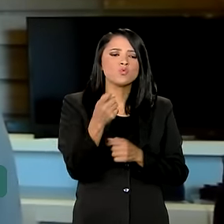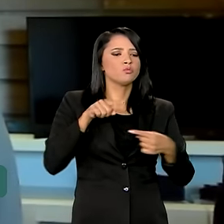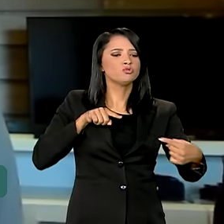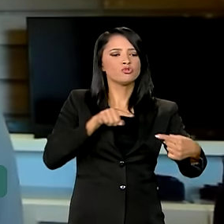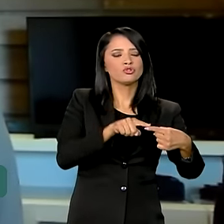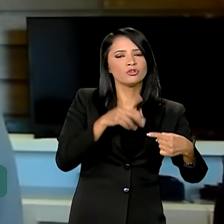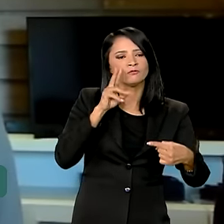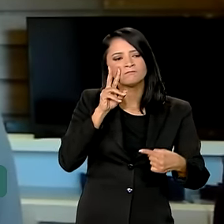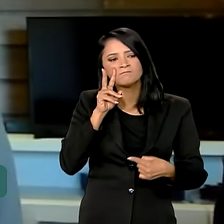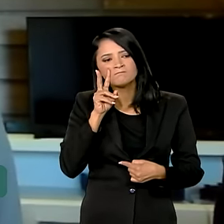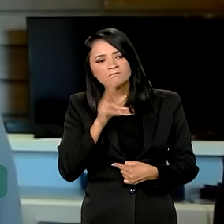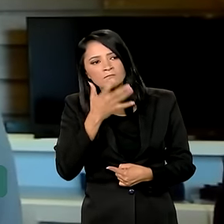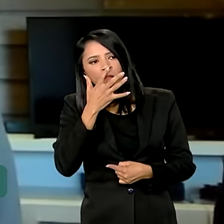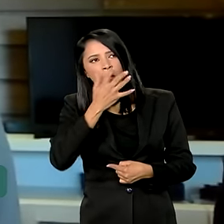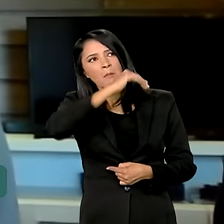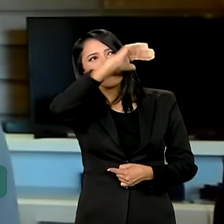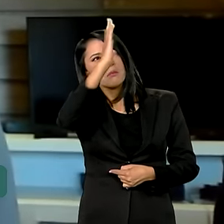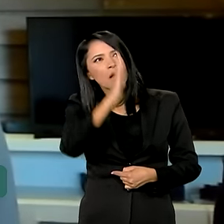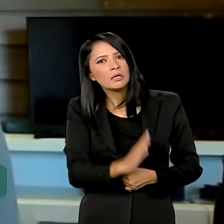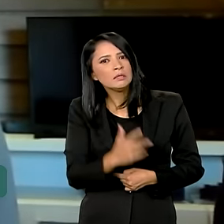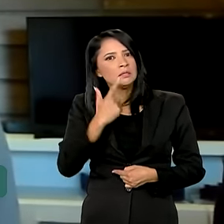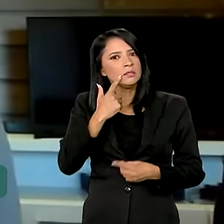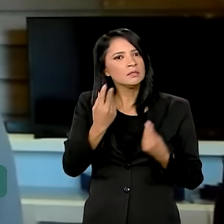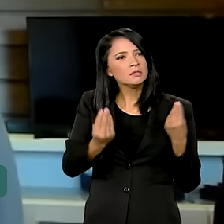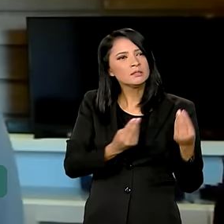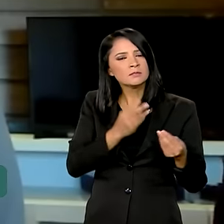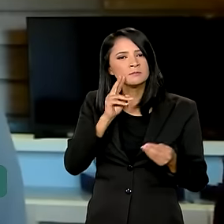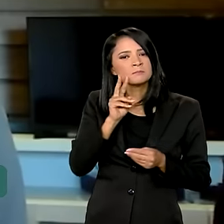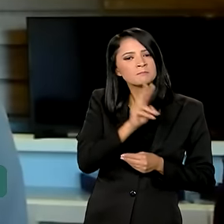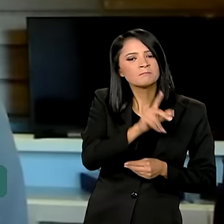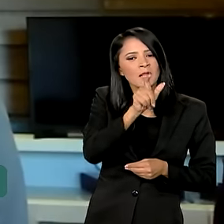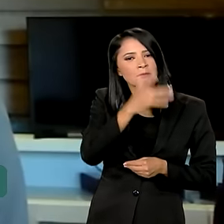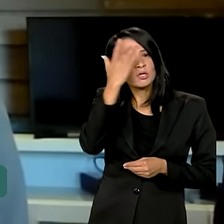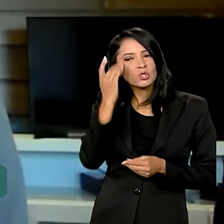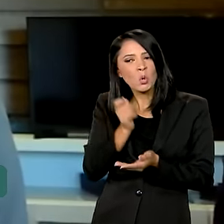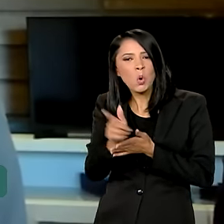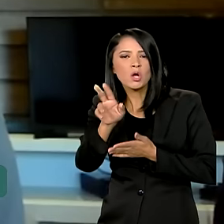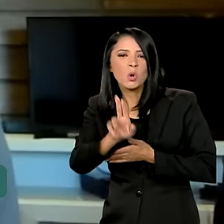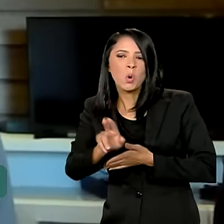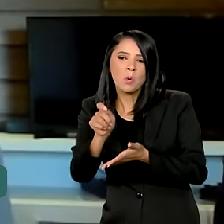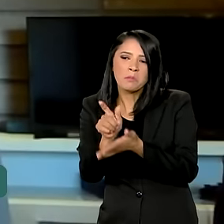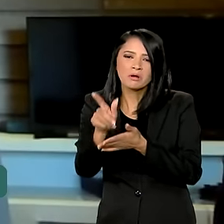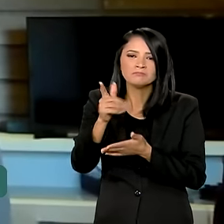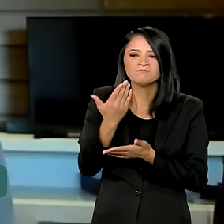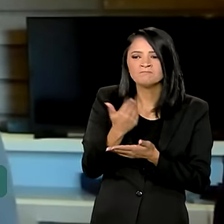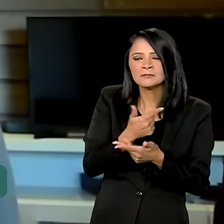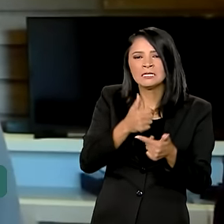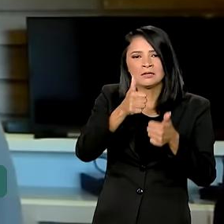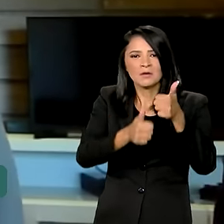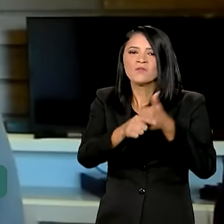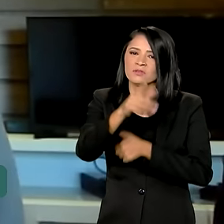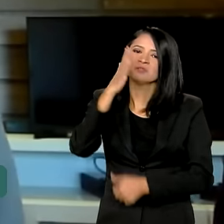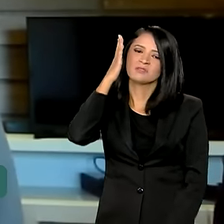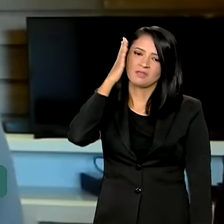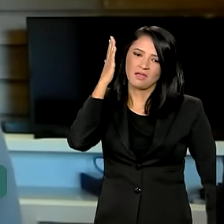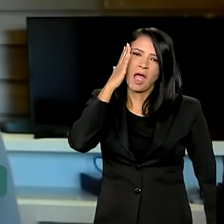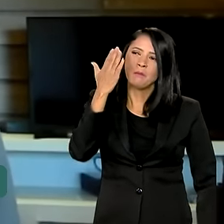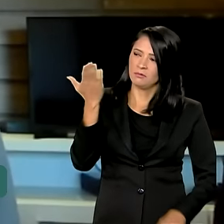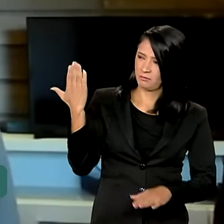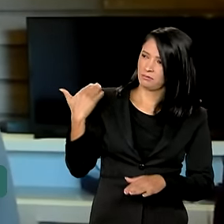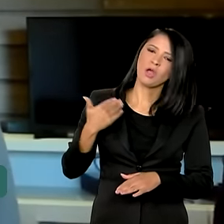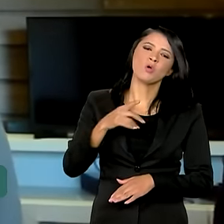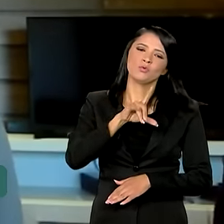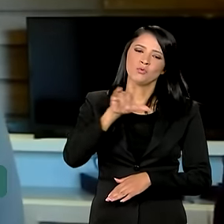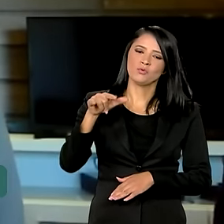ser olhar o conjunto do nosso país, olhar para os nossos consumidores neste momento. Vocês sabem que nos últimos dias,